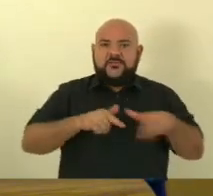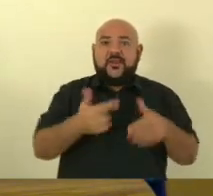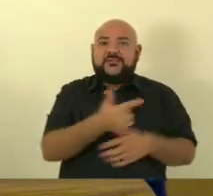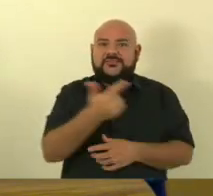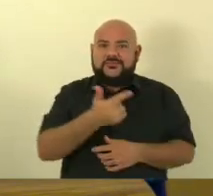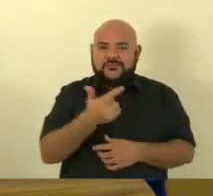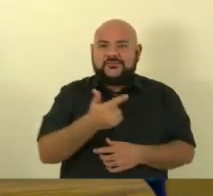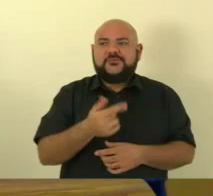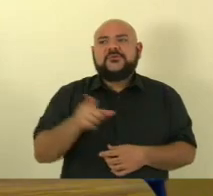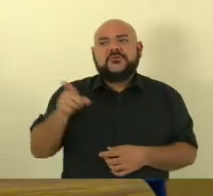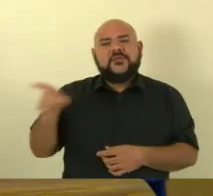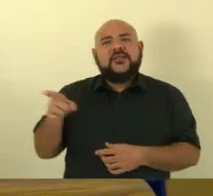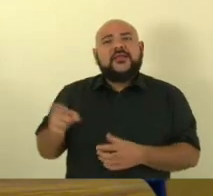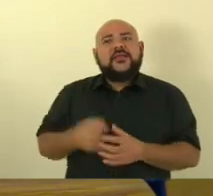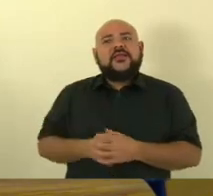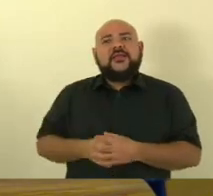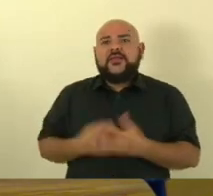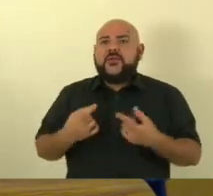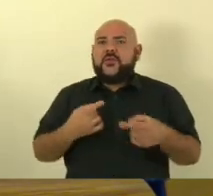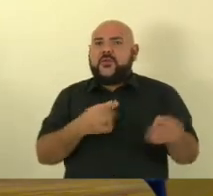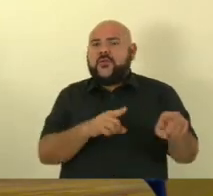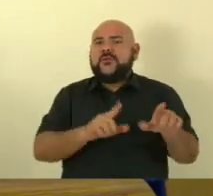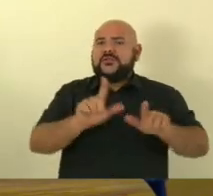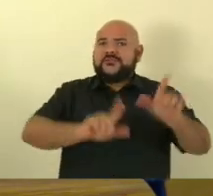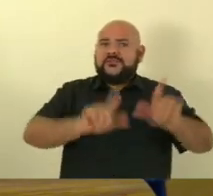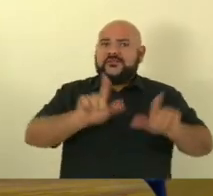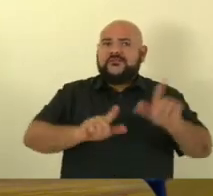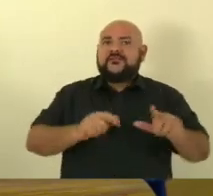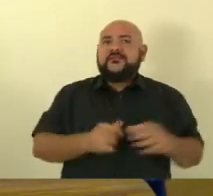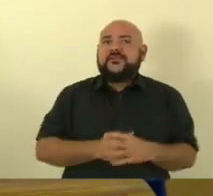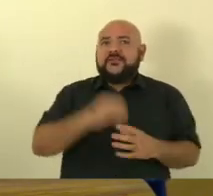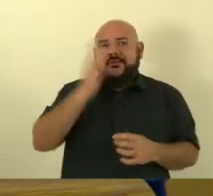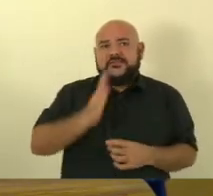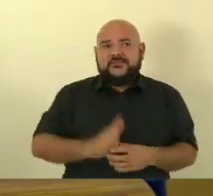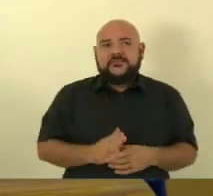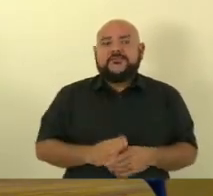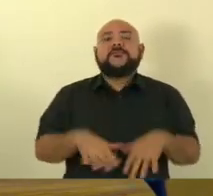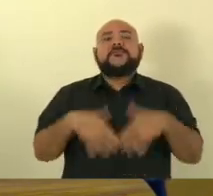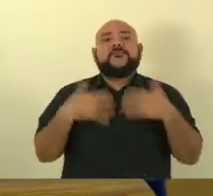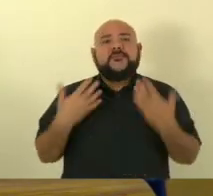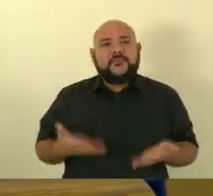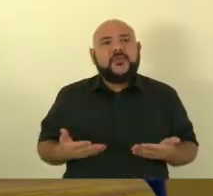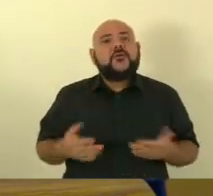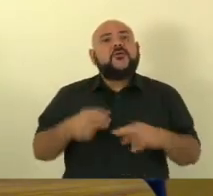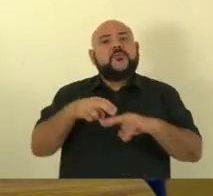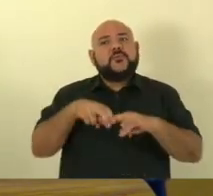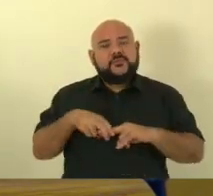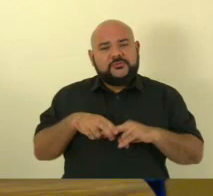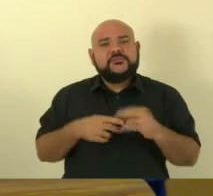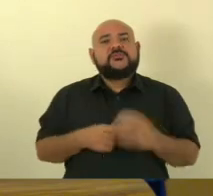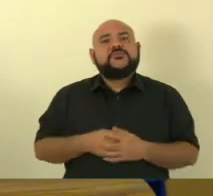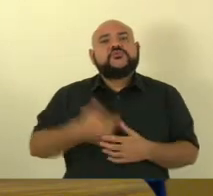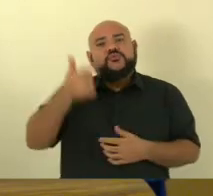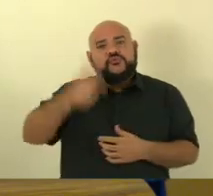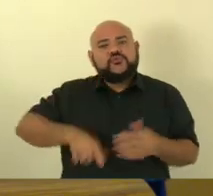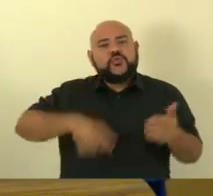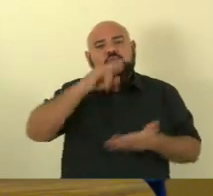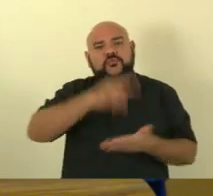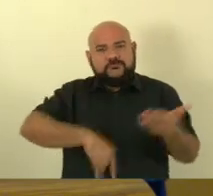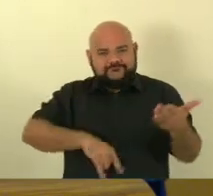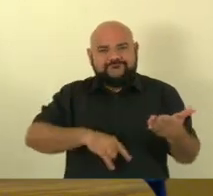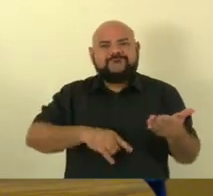uso da TV Brasil então por isso vai tomar mais uma representação porque ele não pode usar a TV Brasil